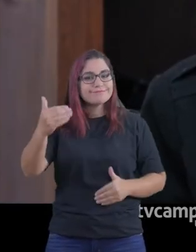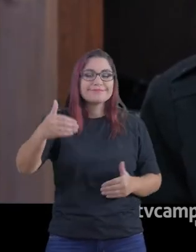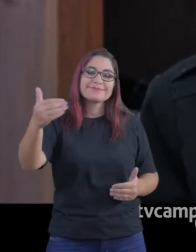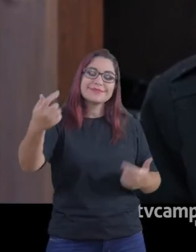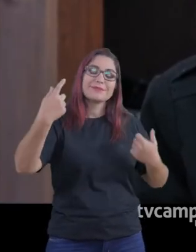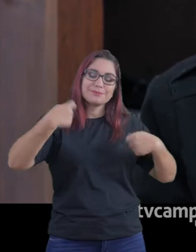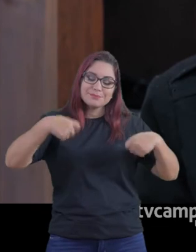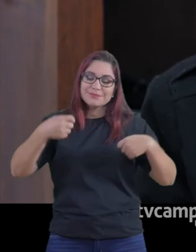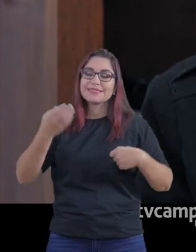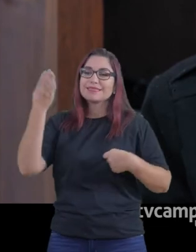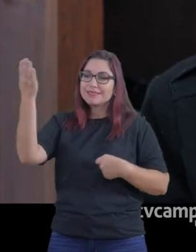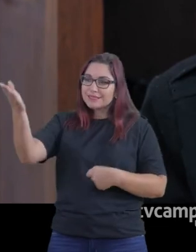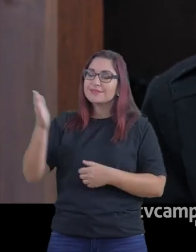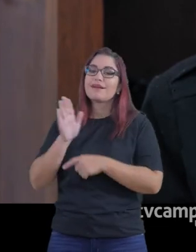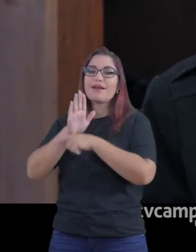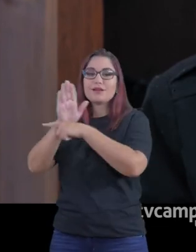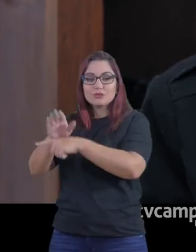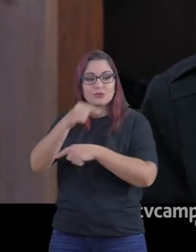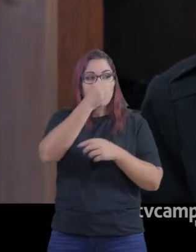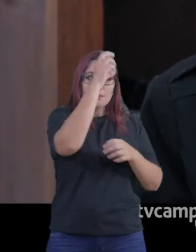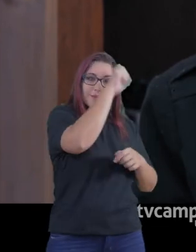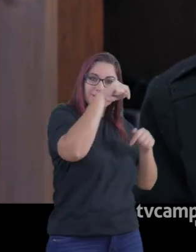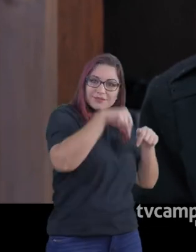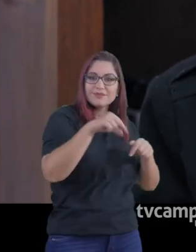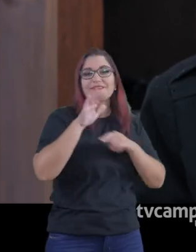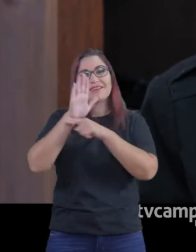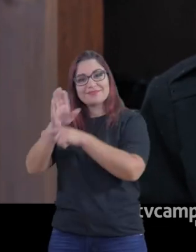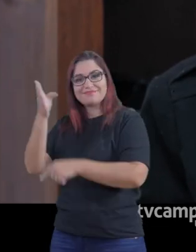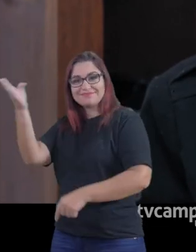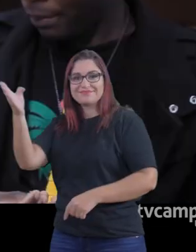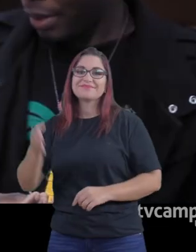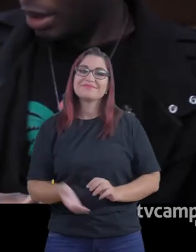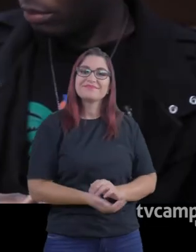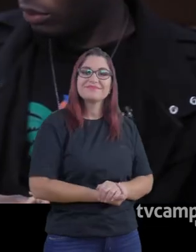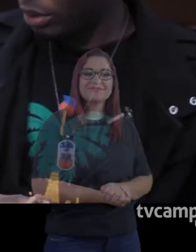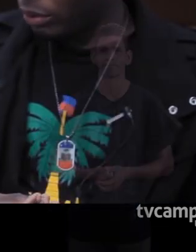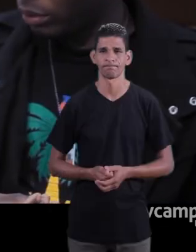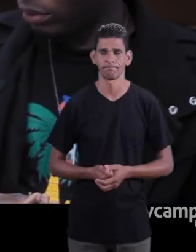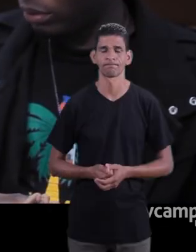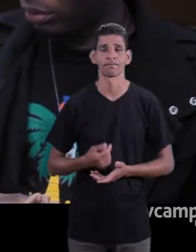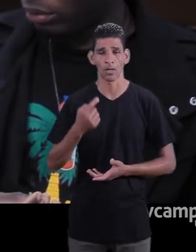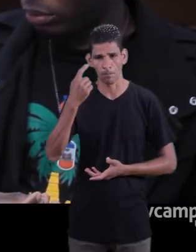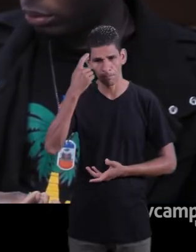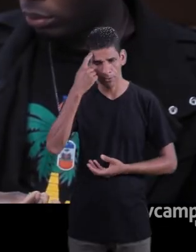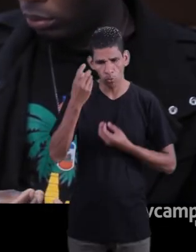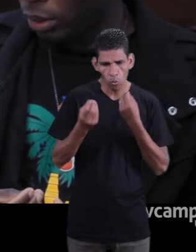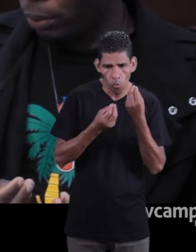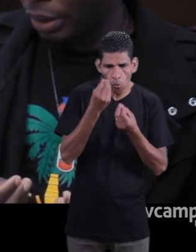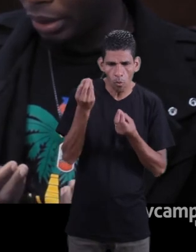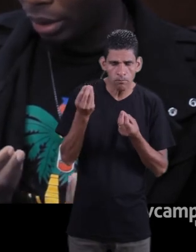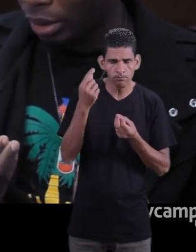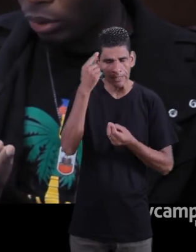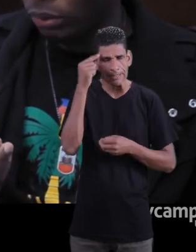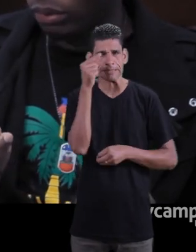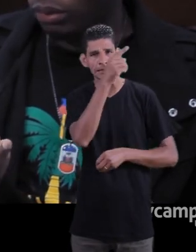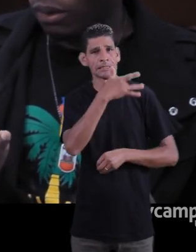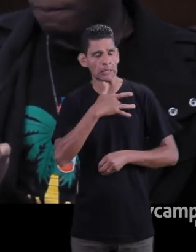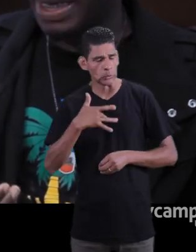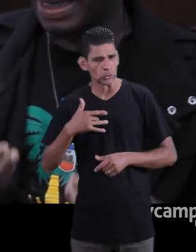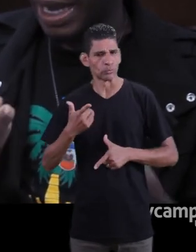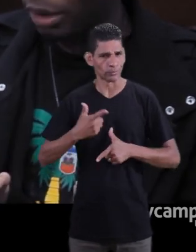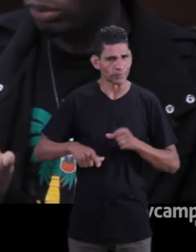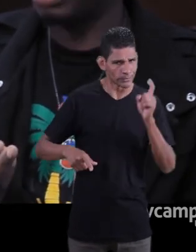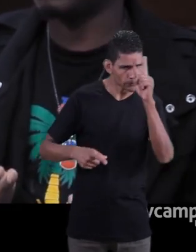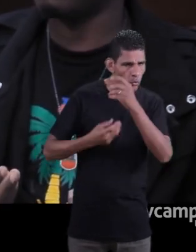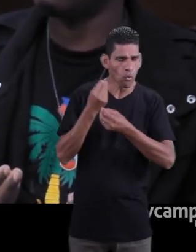precisa levar para ajudar na saúde. Tem muito tipo essa questão do